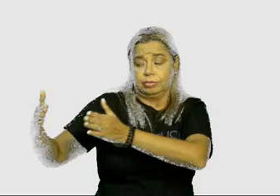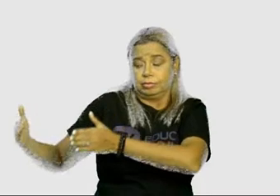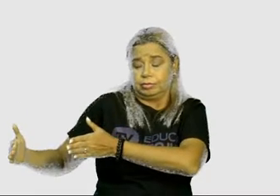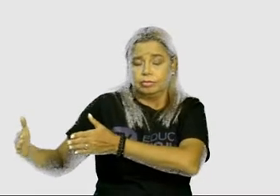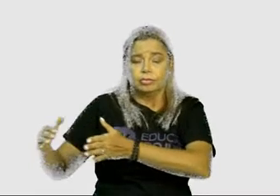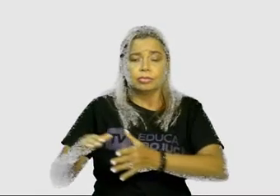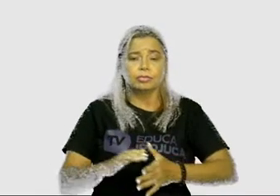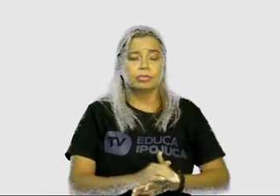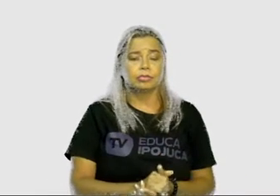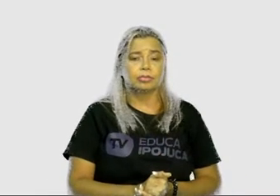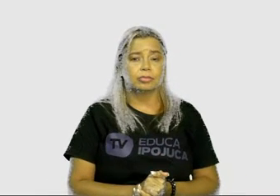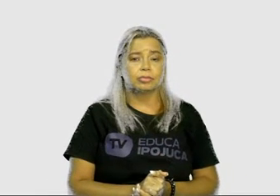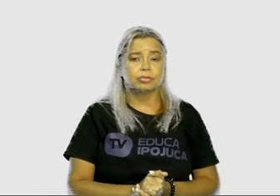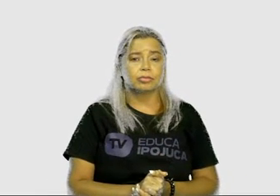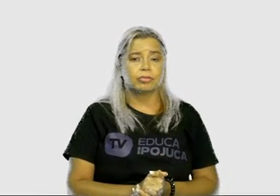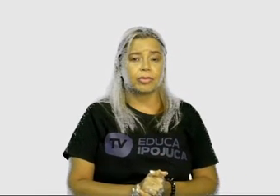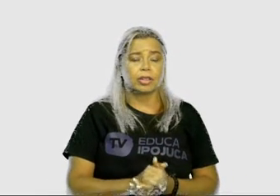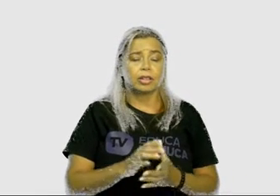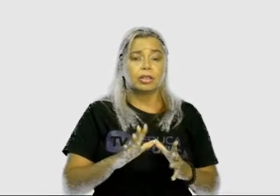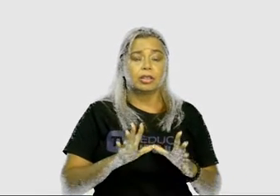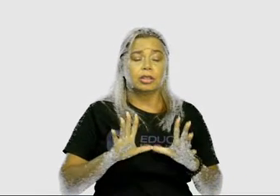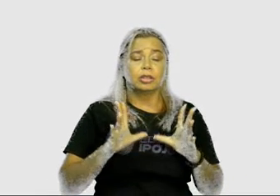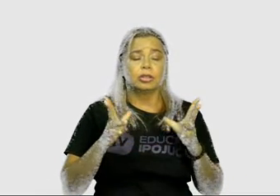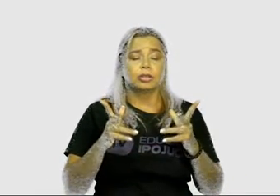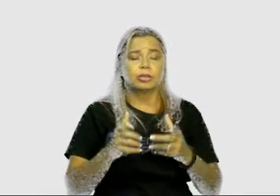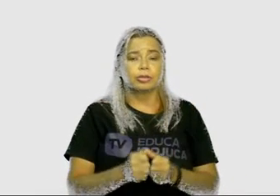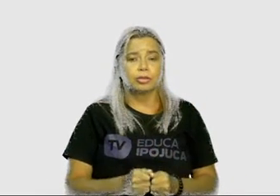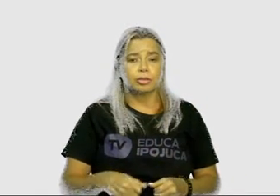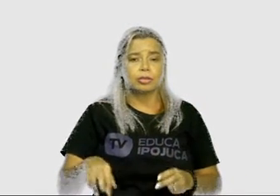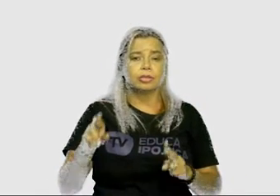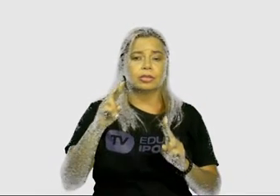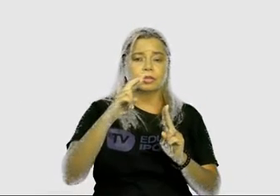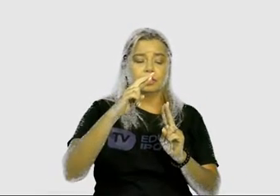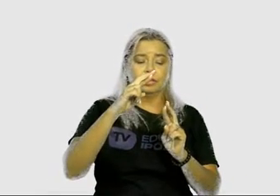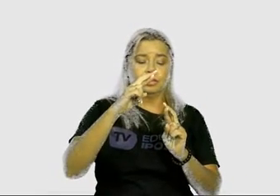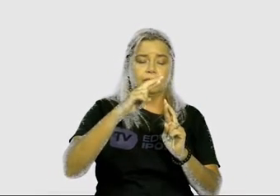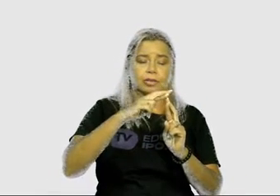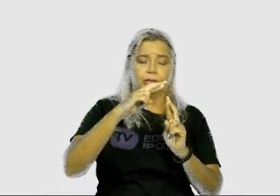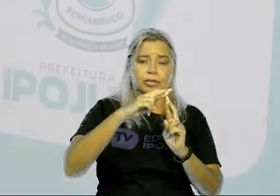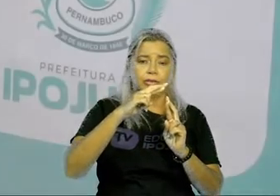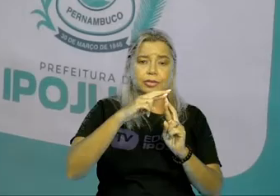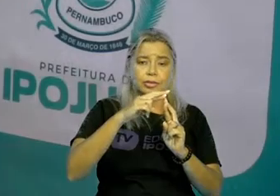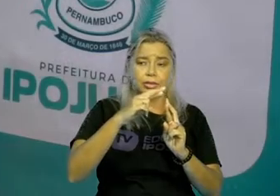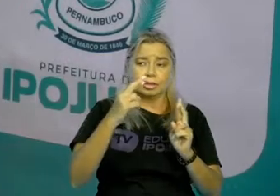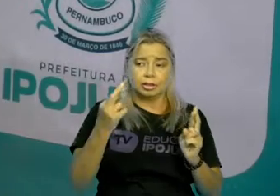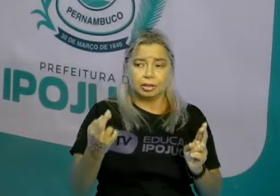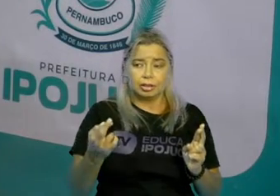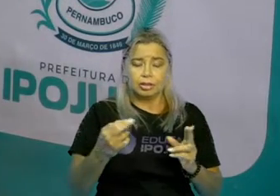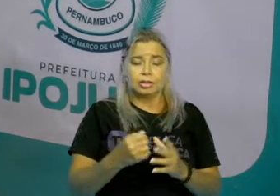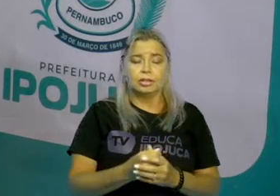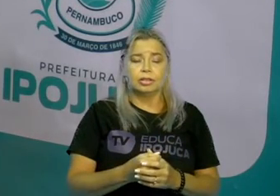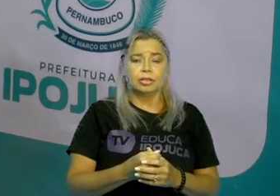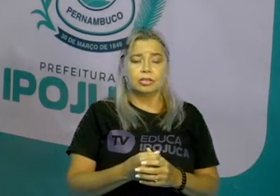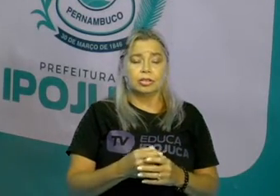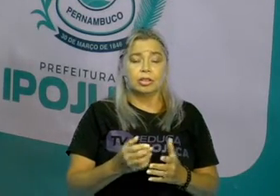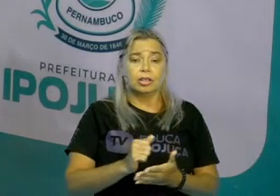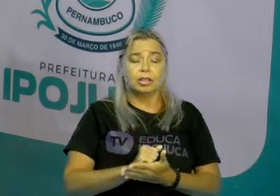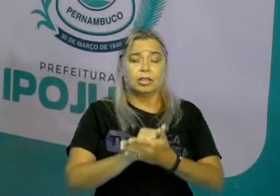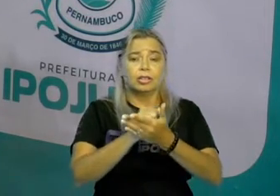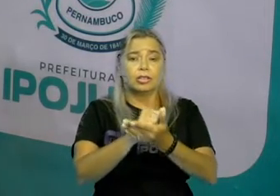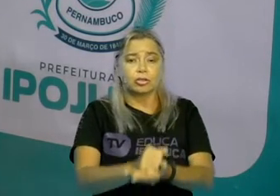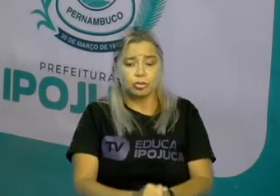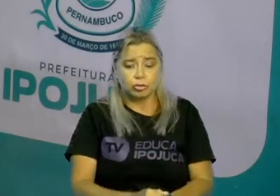direita, e todas essas referências partem de um ponto. Ou seja, para essa